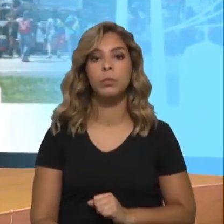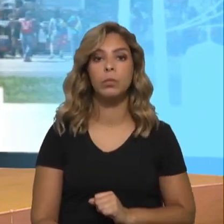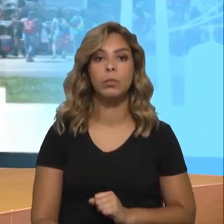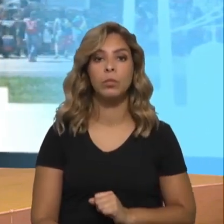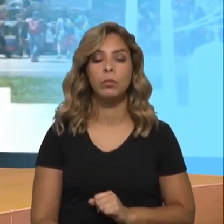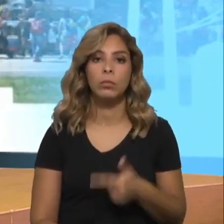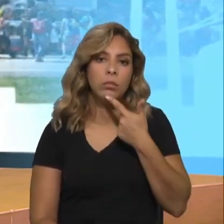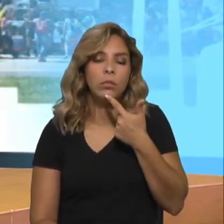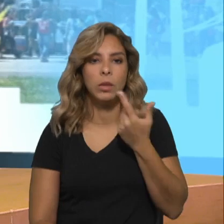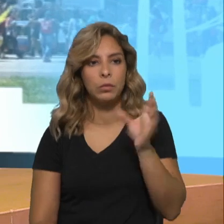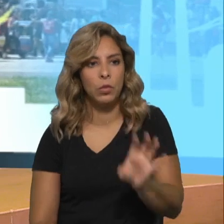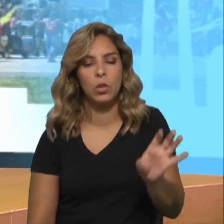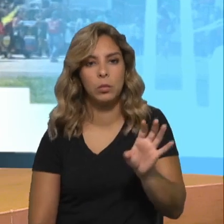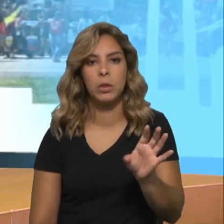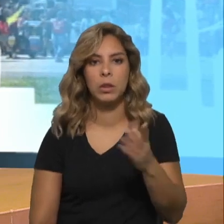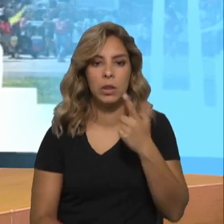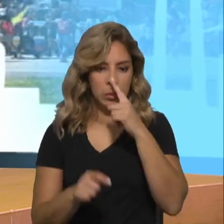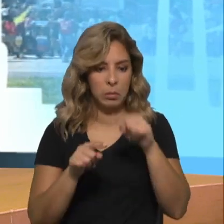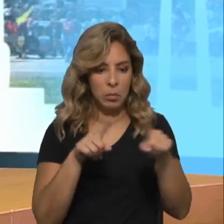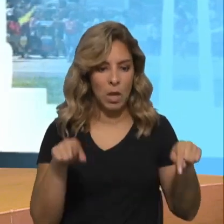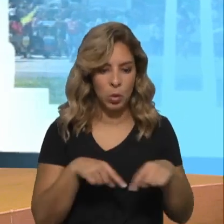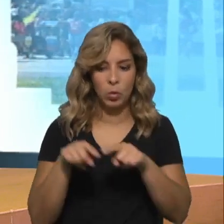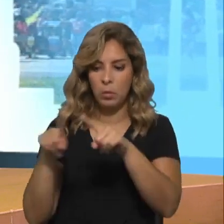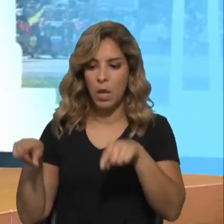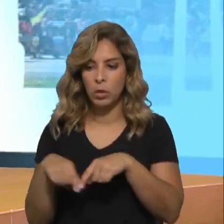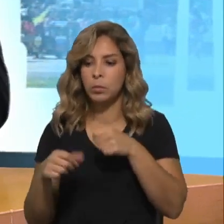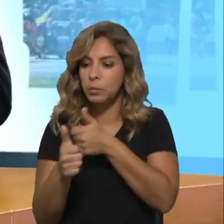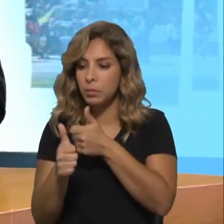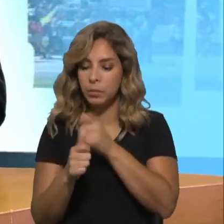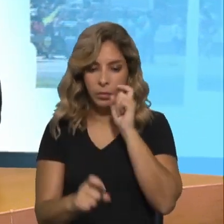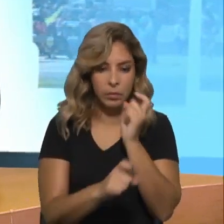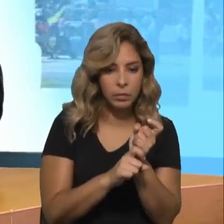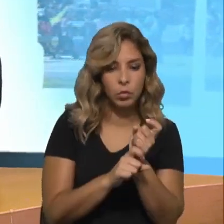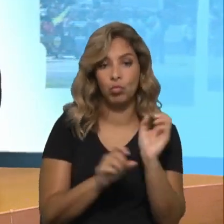percebe-se que são espaços que, se não forem devidamente acompanhados e verificados,